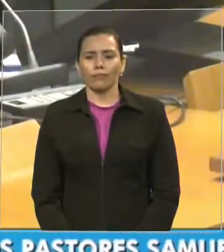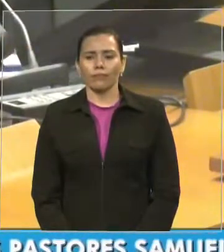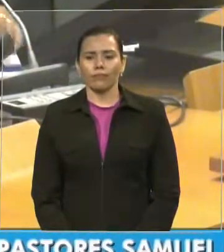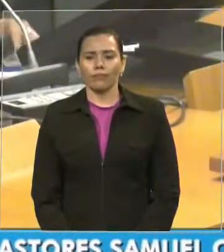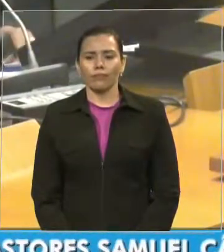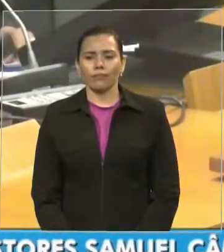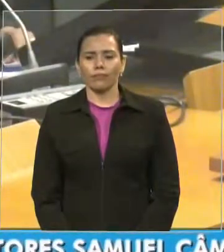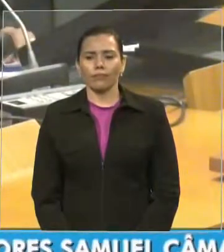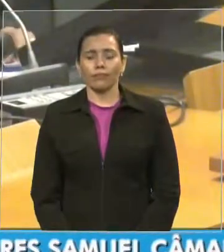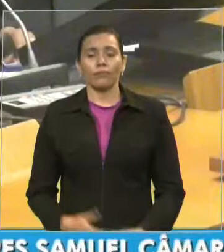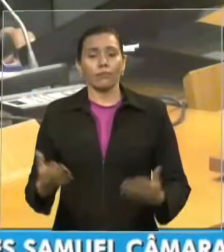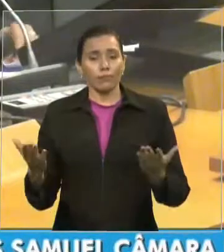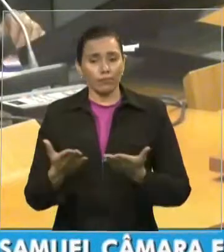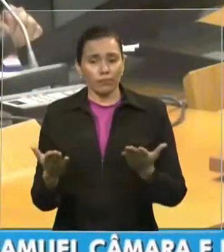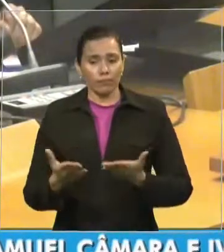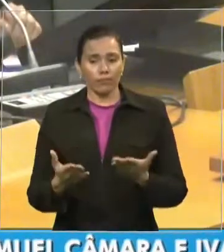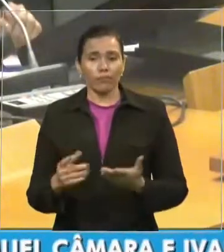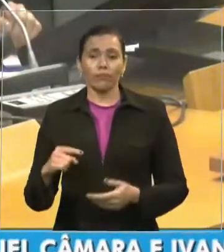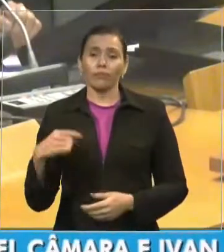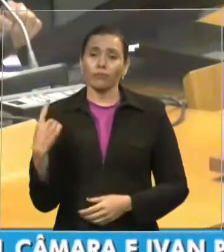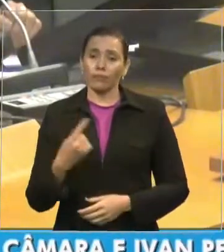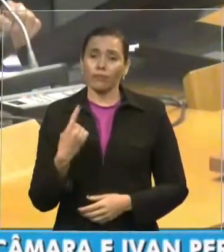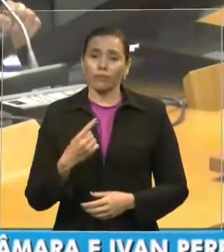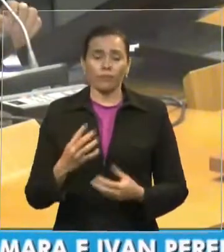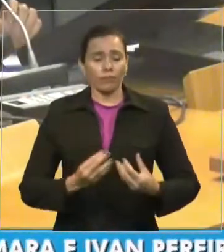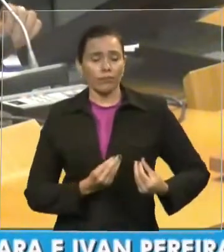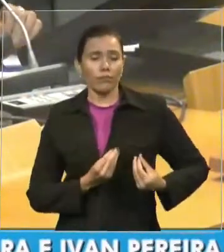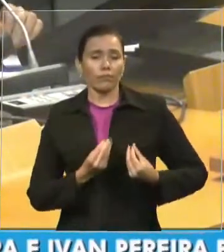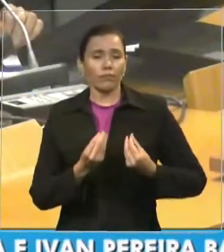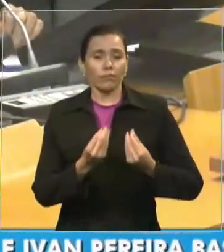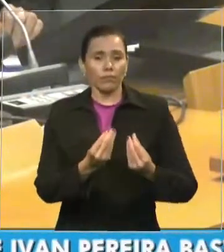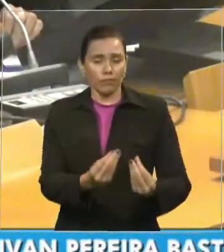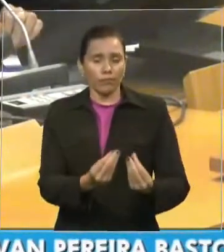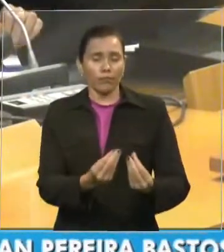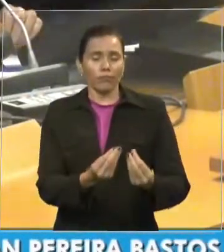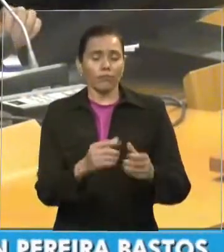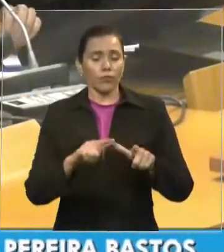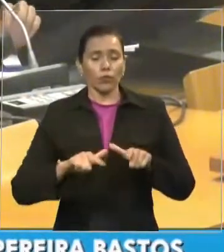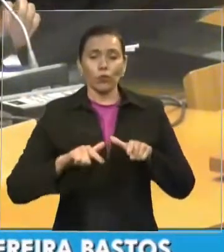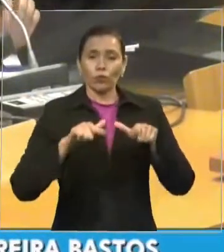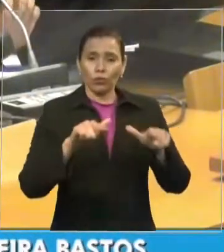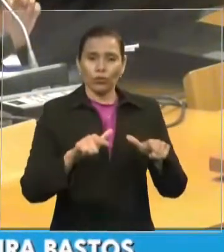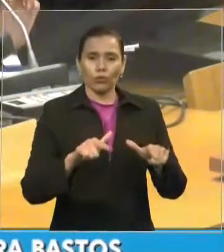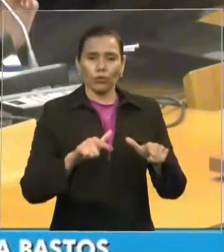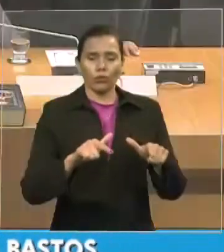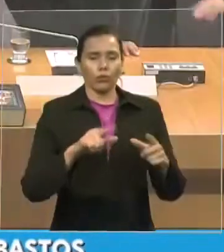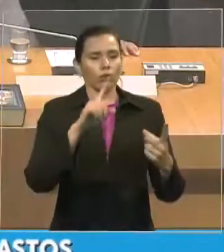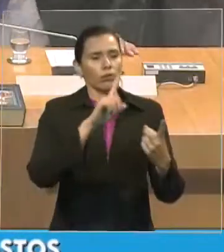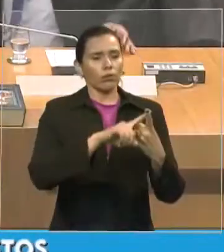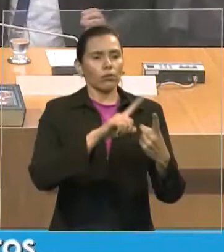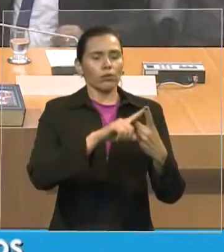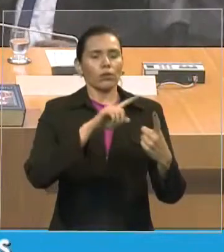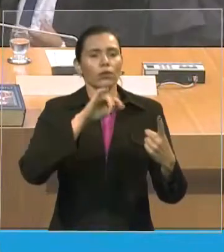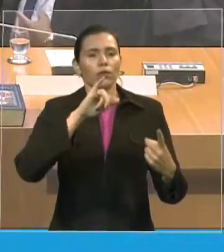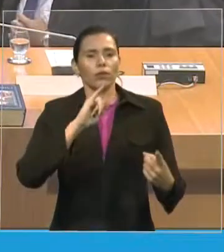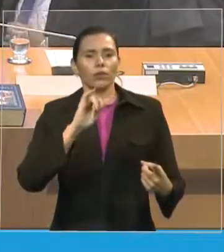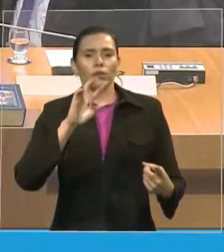neste momento faremos a entrega do título de cidadão maranhense ao pastor Ivan Basto